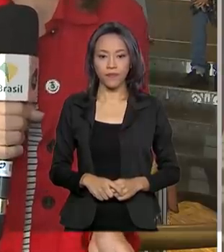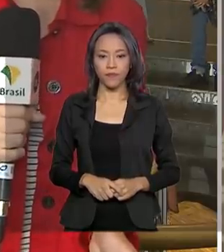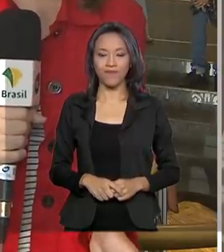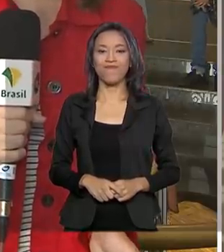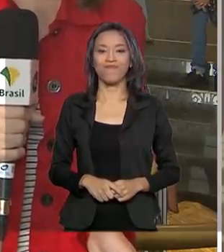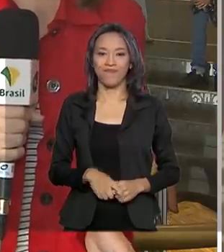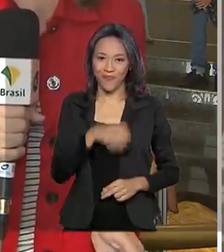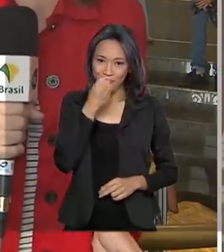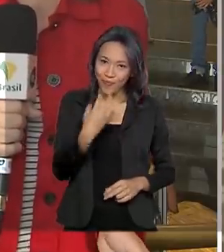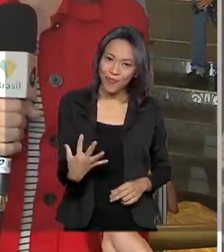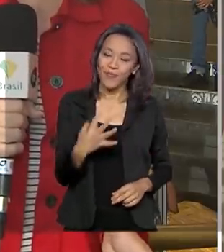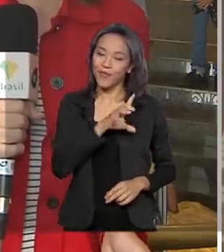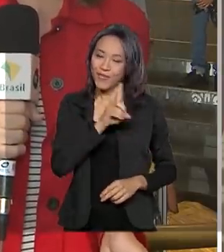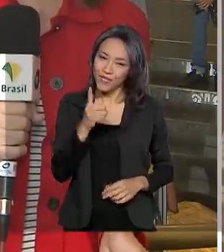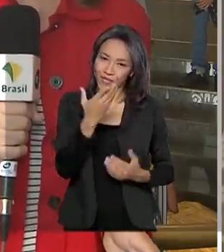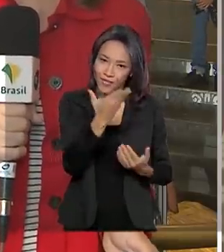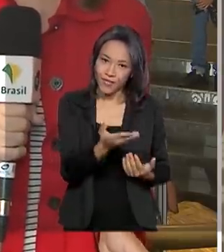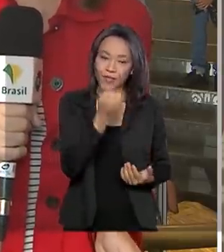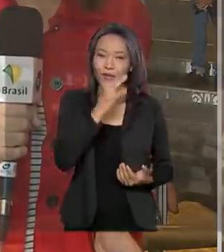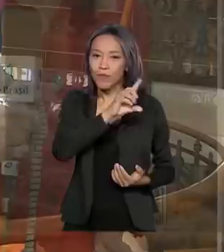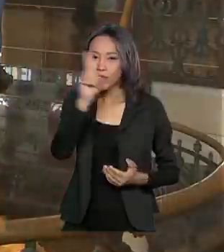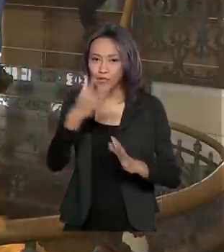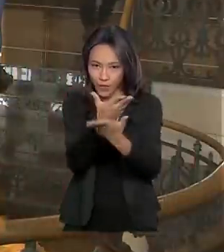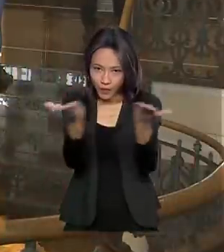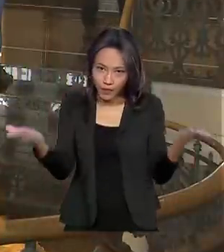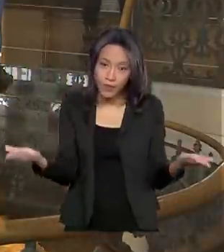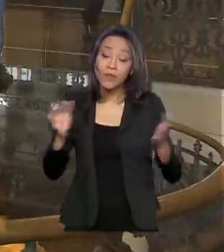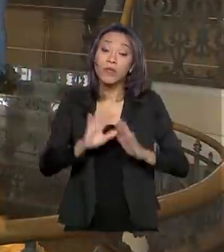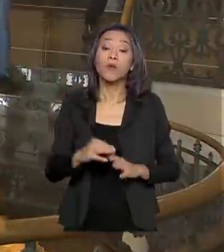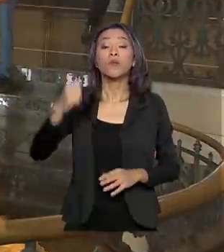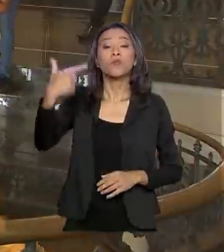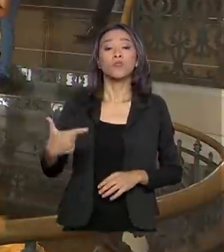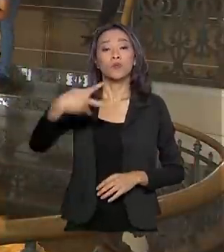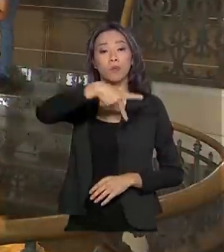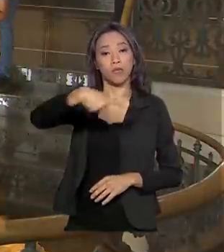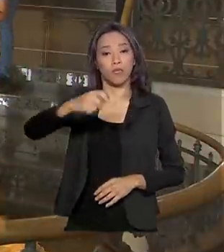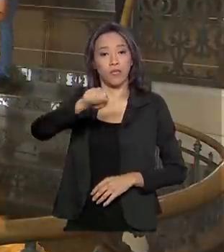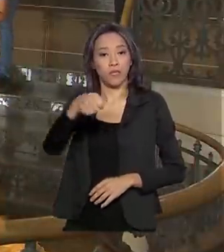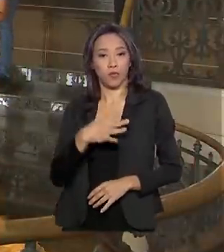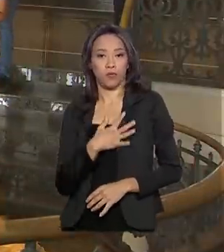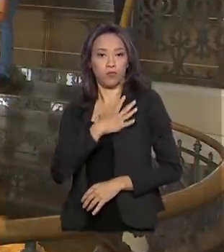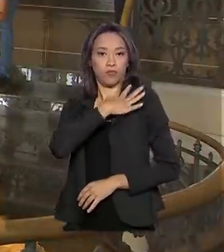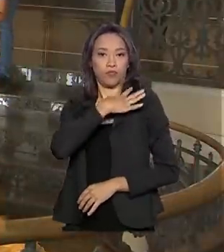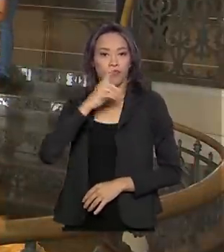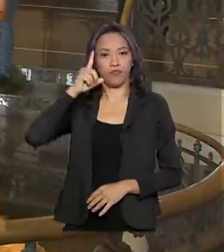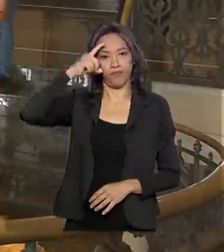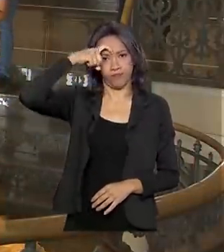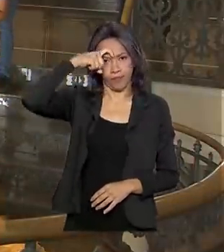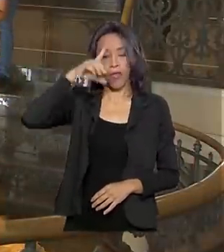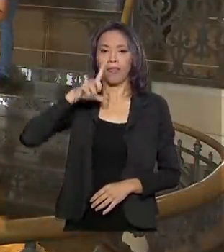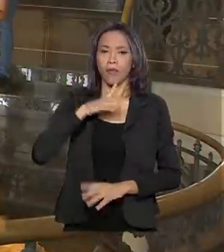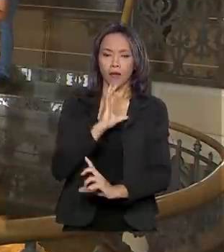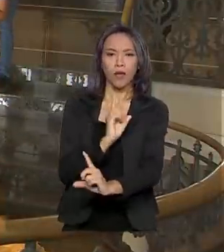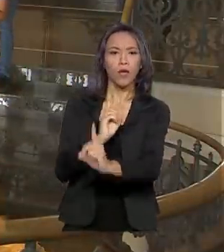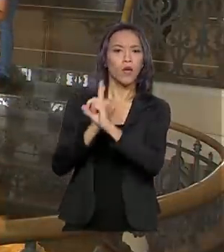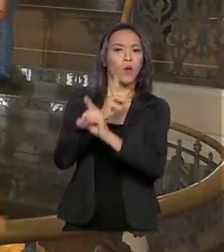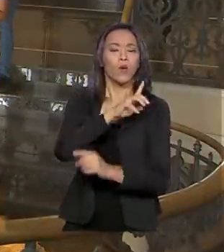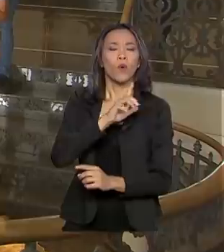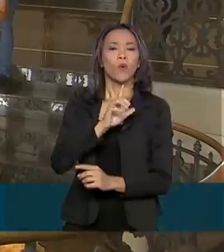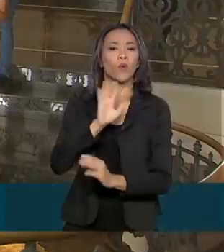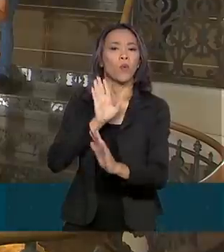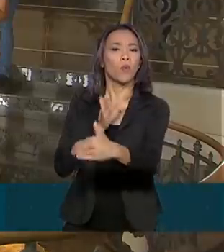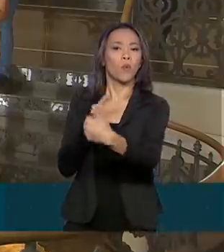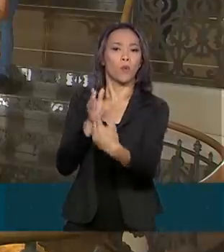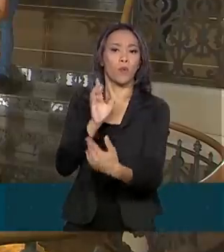Bom dia, Dimas. Bom dia a todos. O vice-presidente Hamilton Mourão tem um encontro hoje com o governador do Maranhão, Flávio Dino,